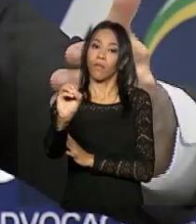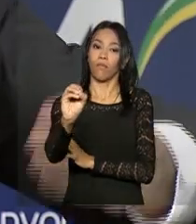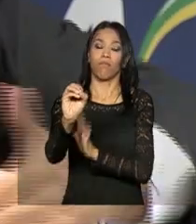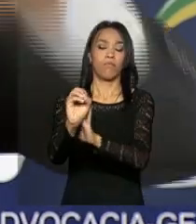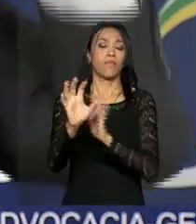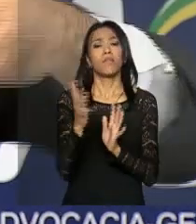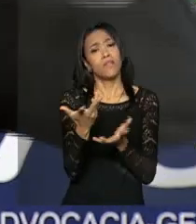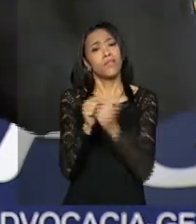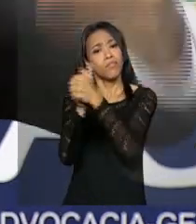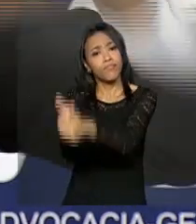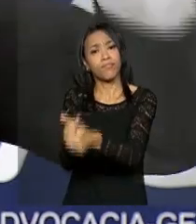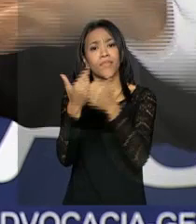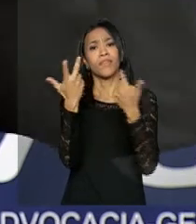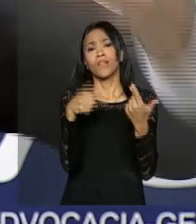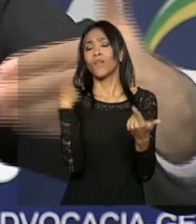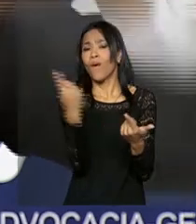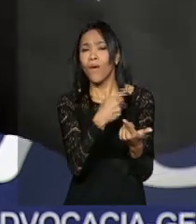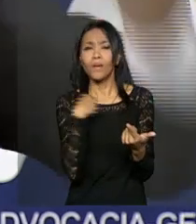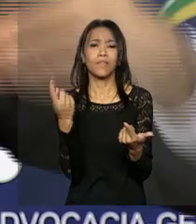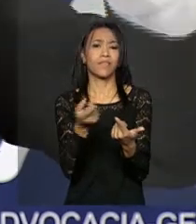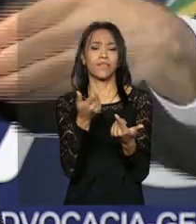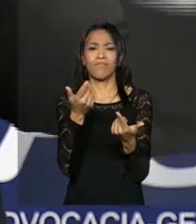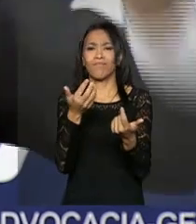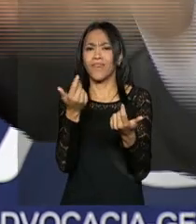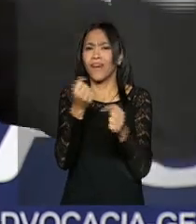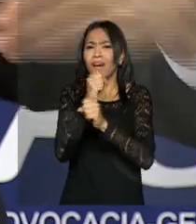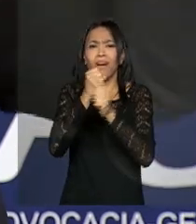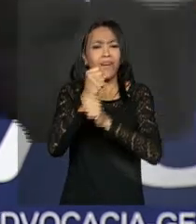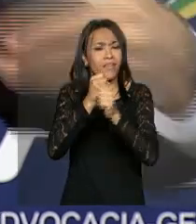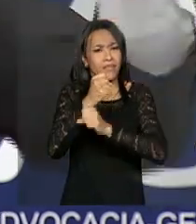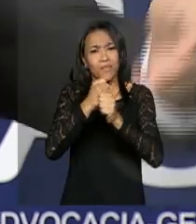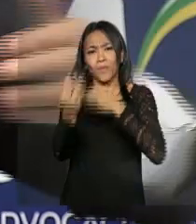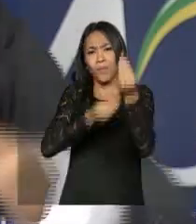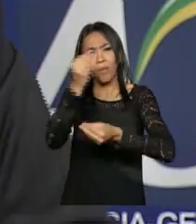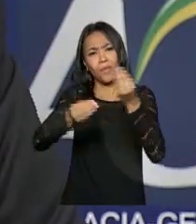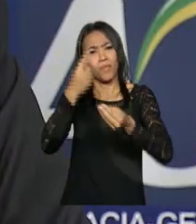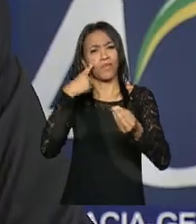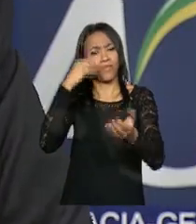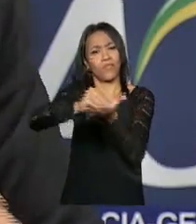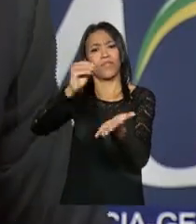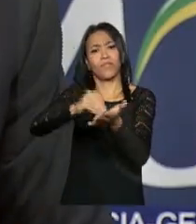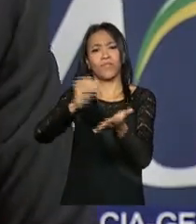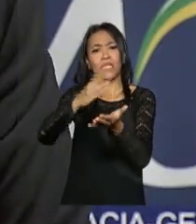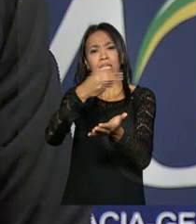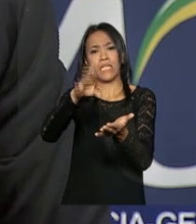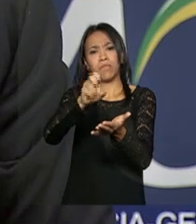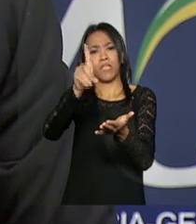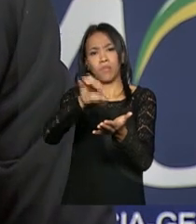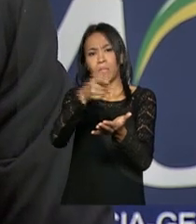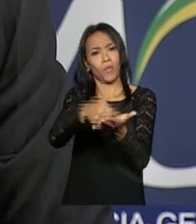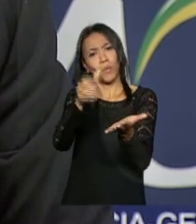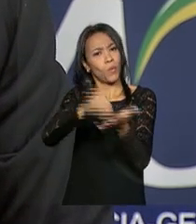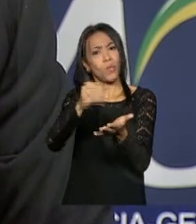à Constituição. Nós estamos há anos luz, anos luz da qualificação jurídica efetiva, real, concreta de um crime de responsabilidade. No entanto, sua